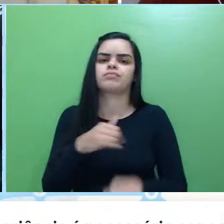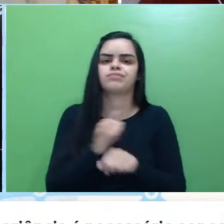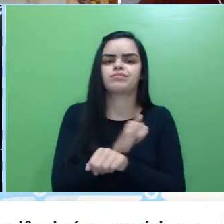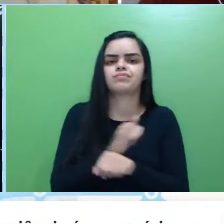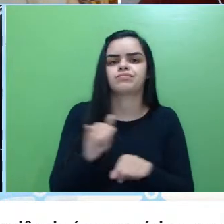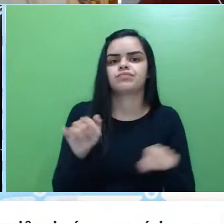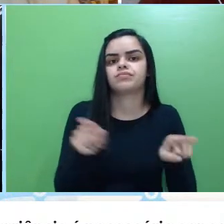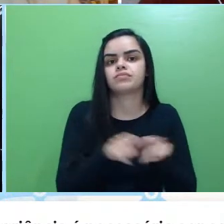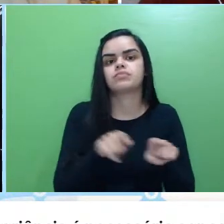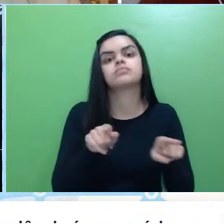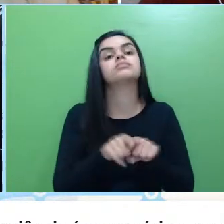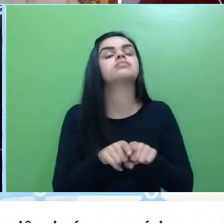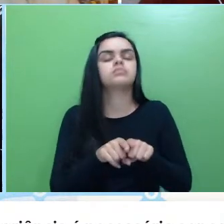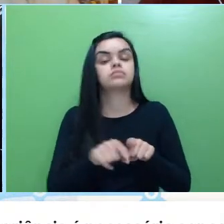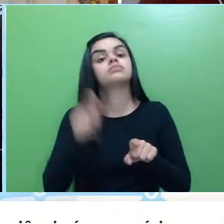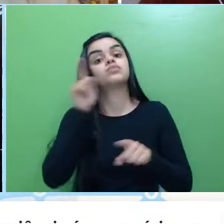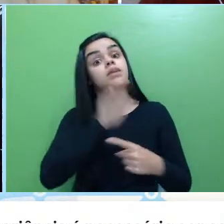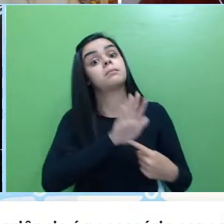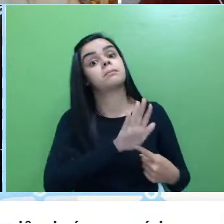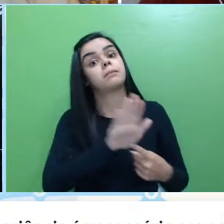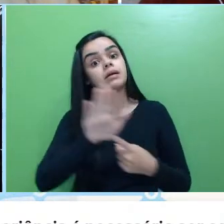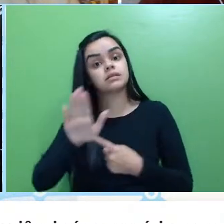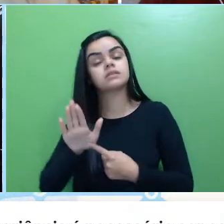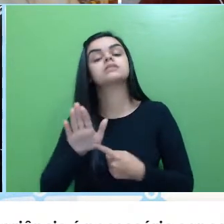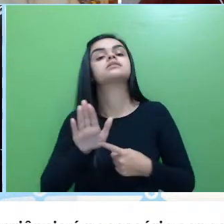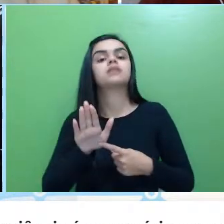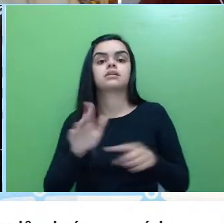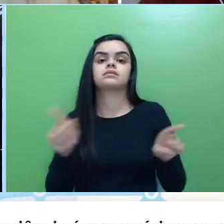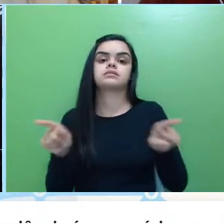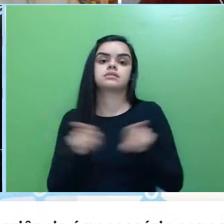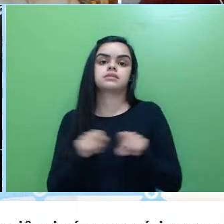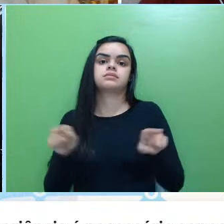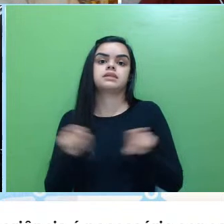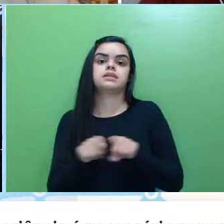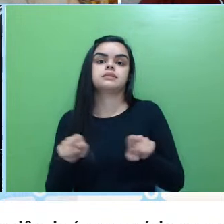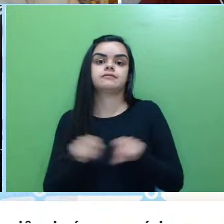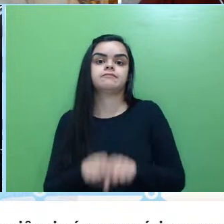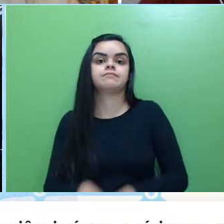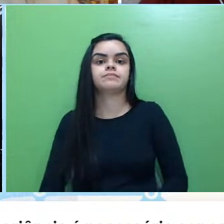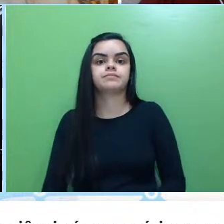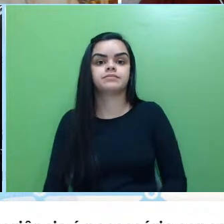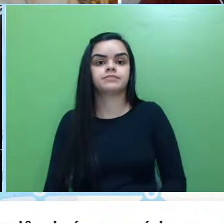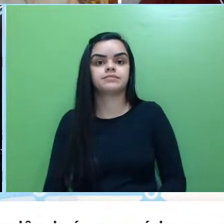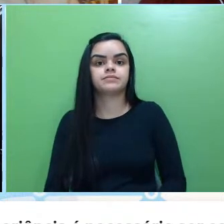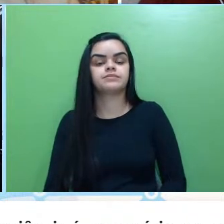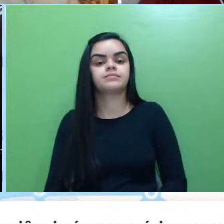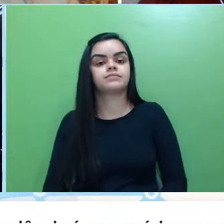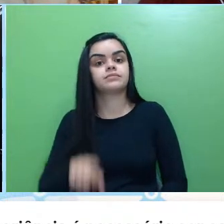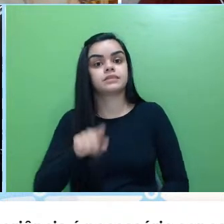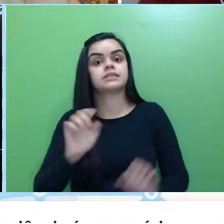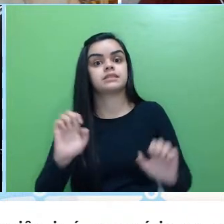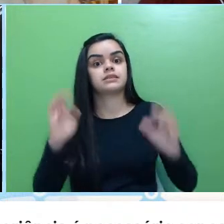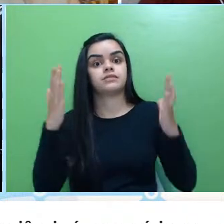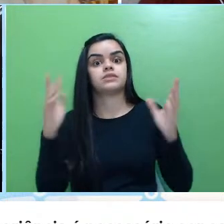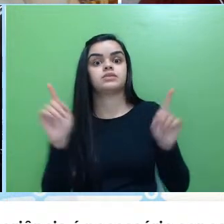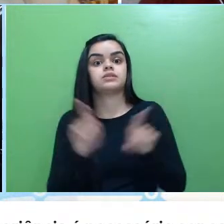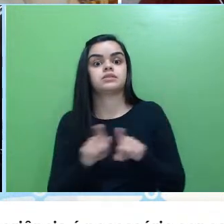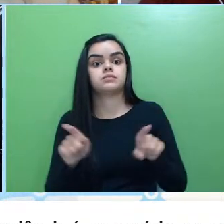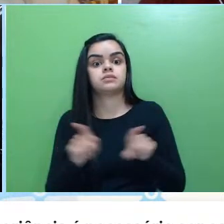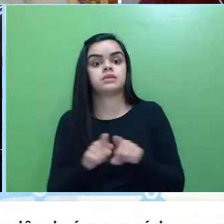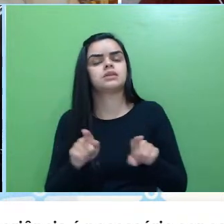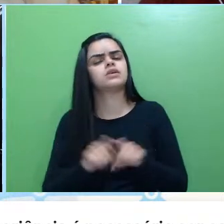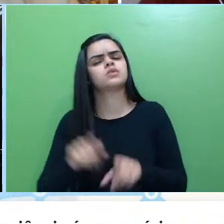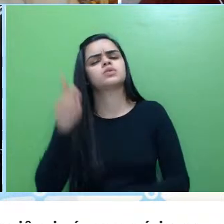e que venham apresentar essas ações, né, nesse evento, e que a gente